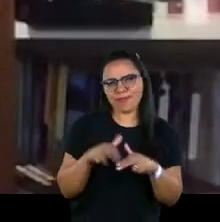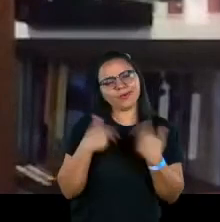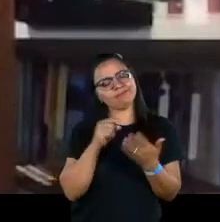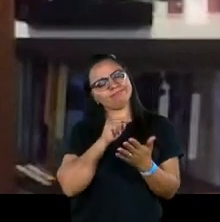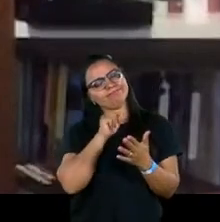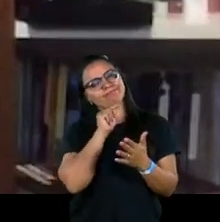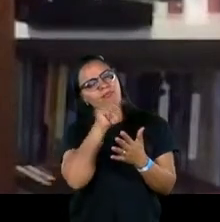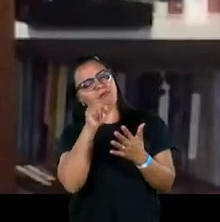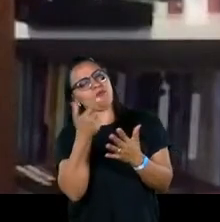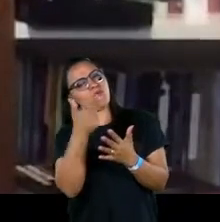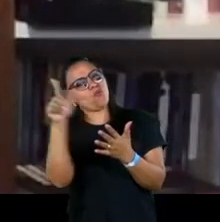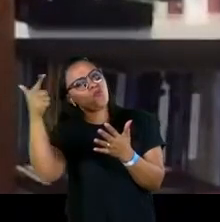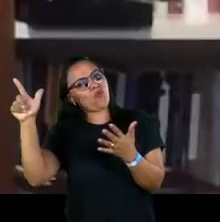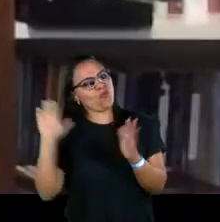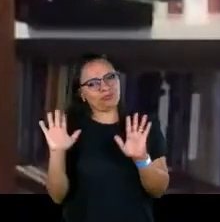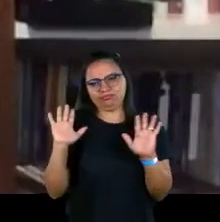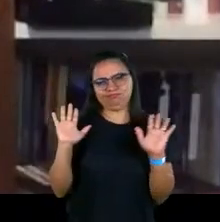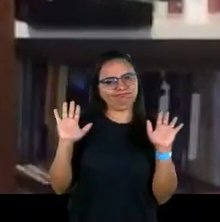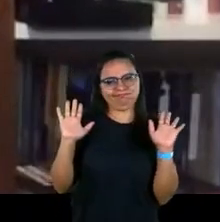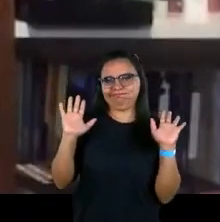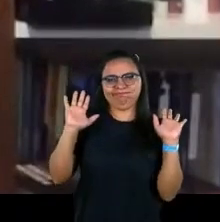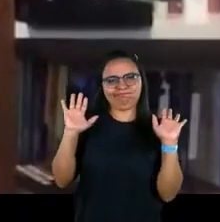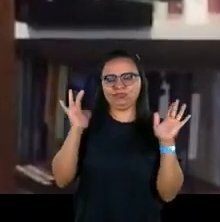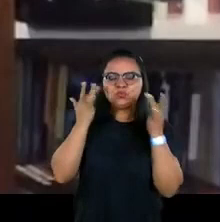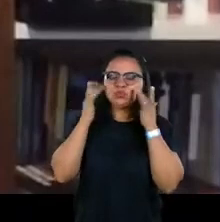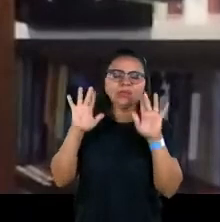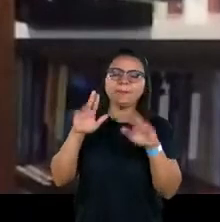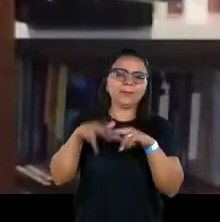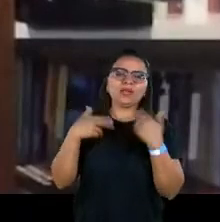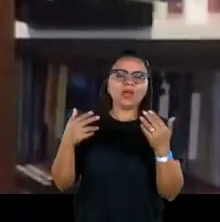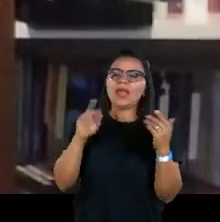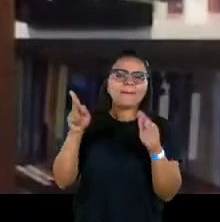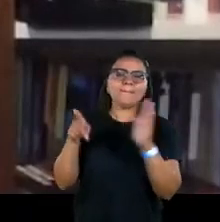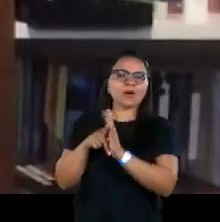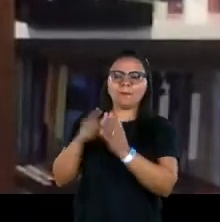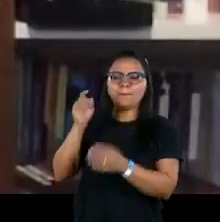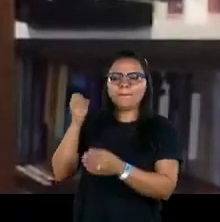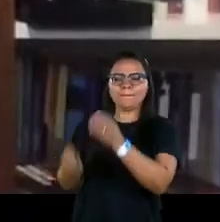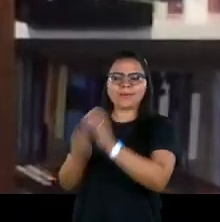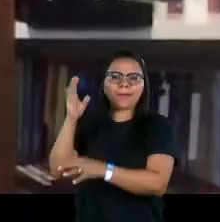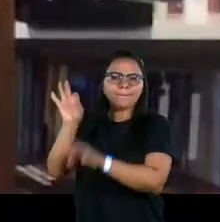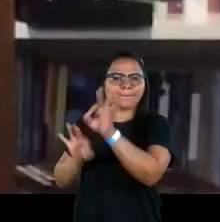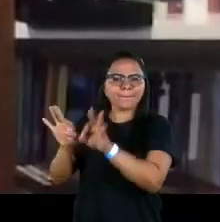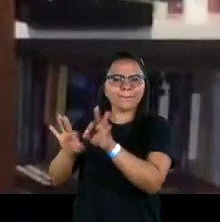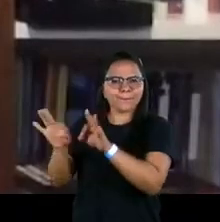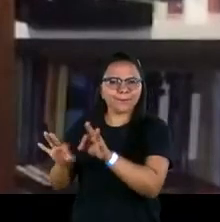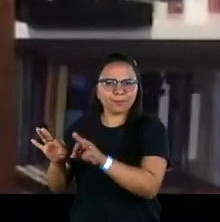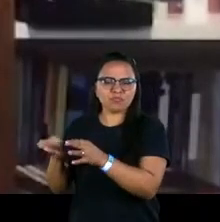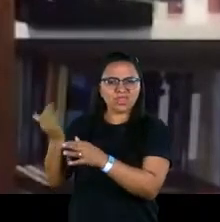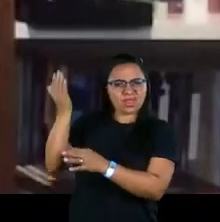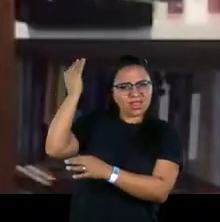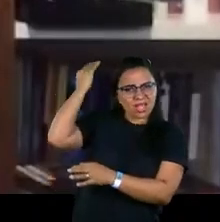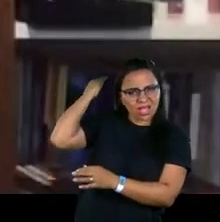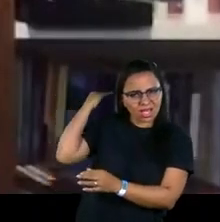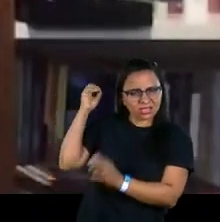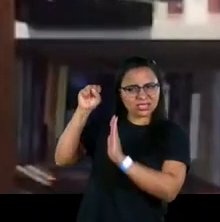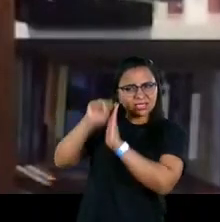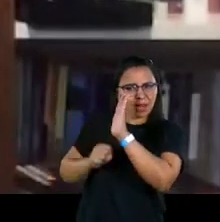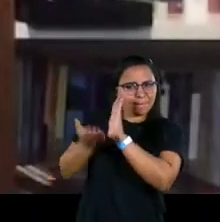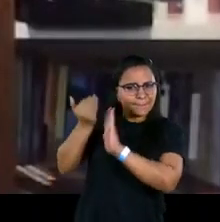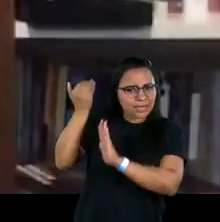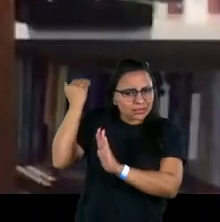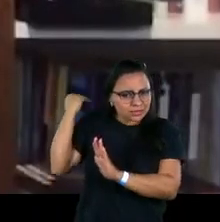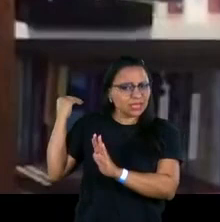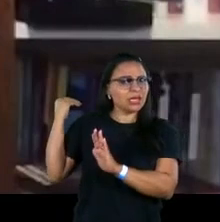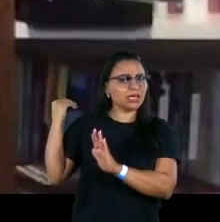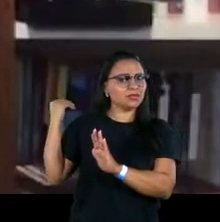razões que não dizem respeito propriamente à produção alimentar. Talvez, no tempo de Thomas Moreau, em outros séculos passados,